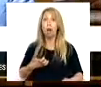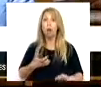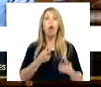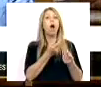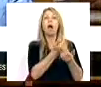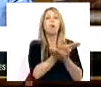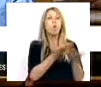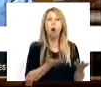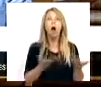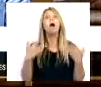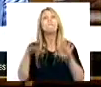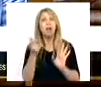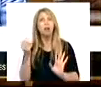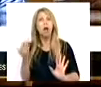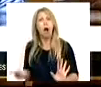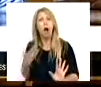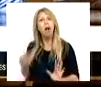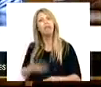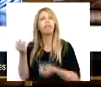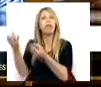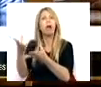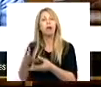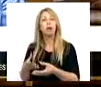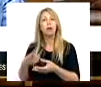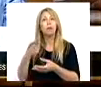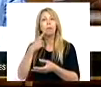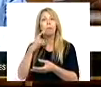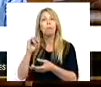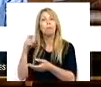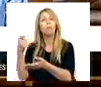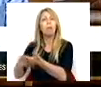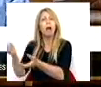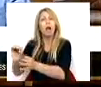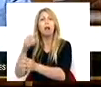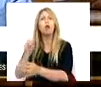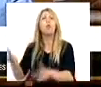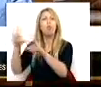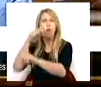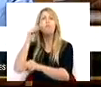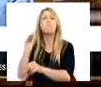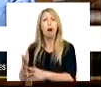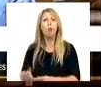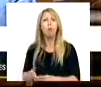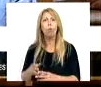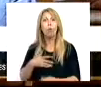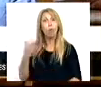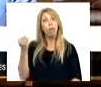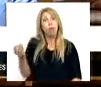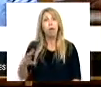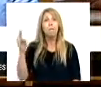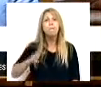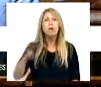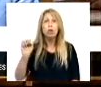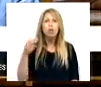para o perdão fiscal ao novo banco. Um crédito fiscal que permitiu perdular milhões e milhões de euros ao novo banco.